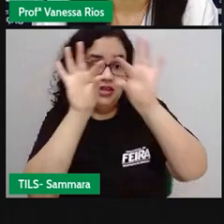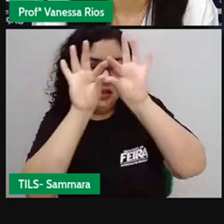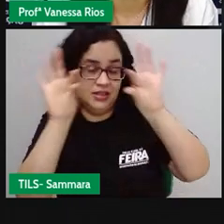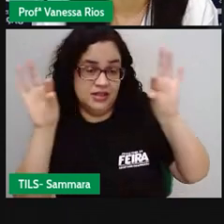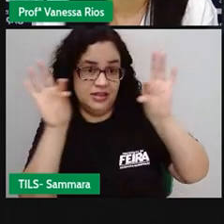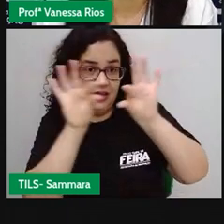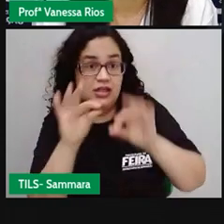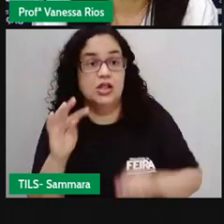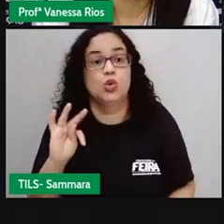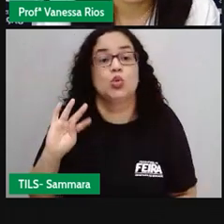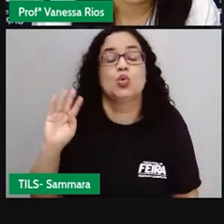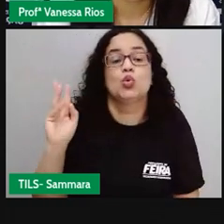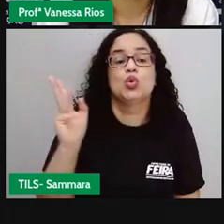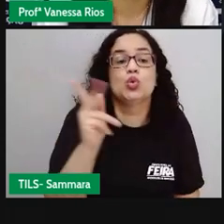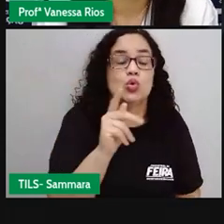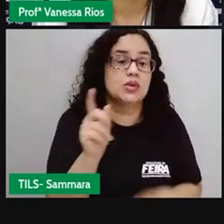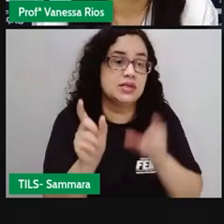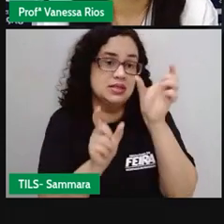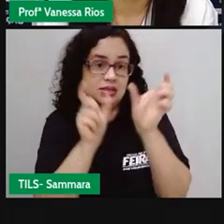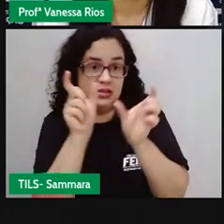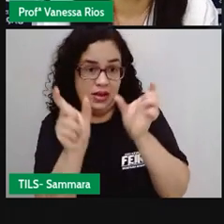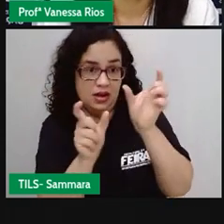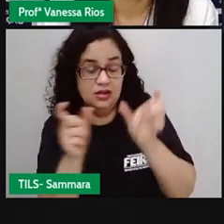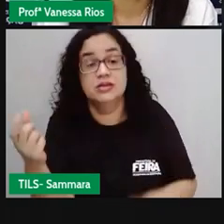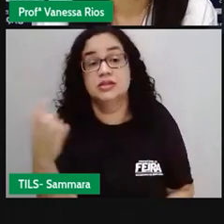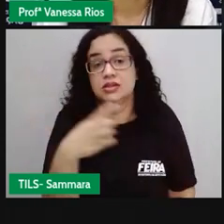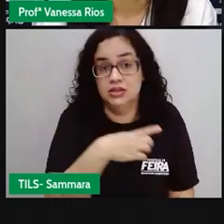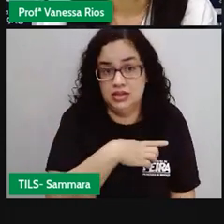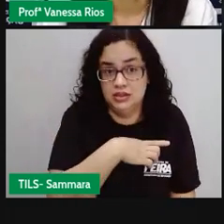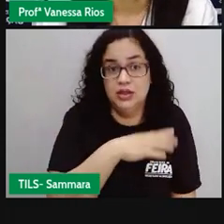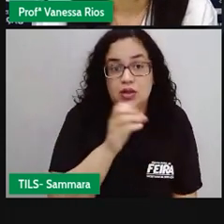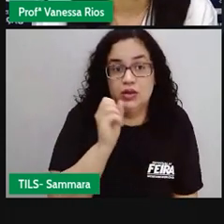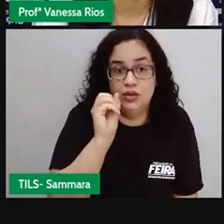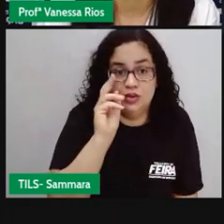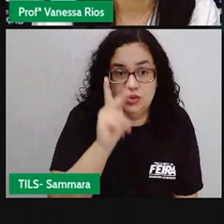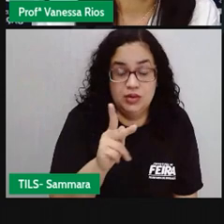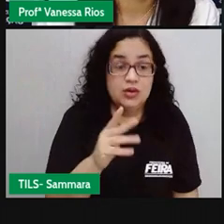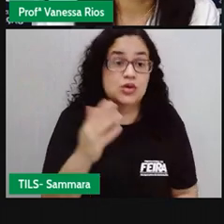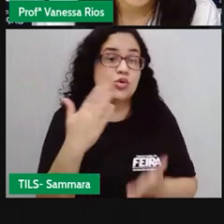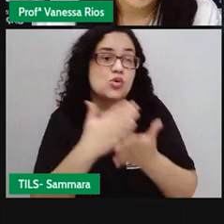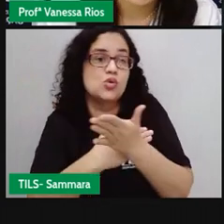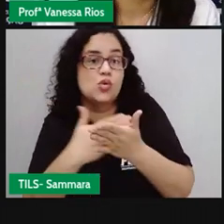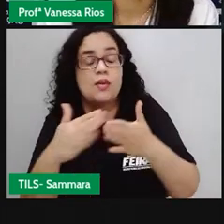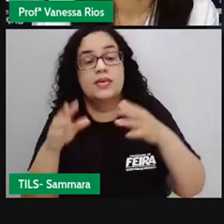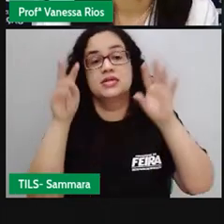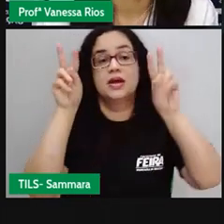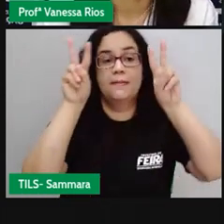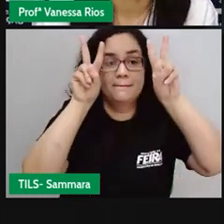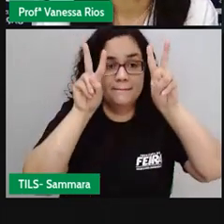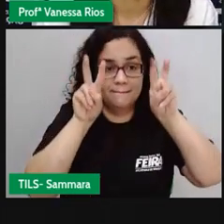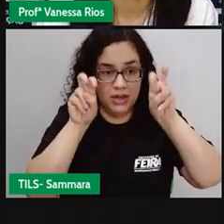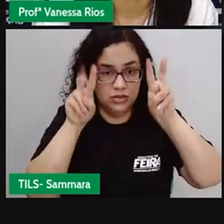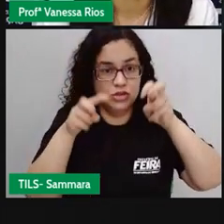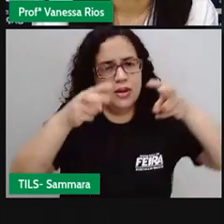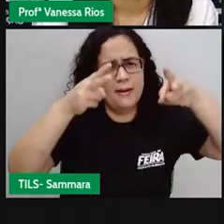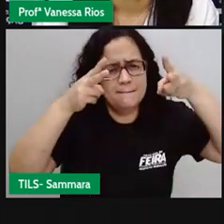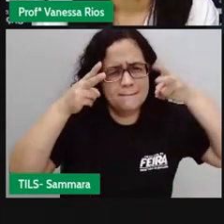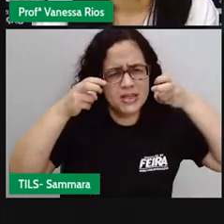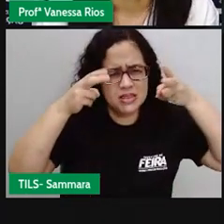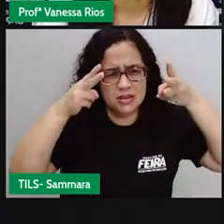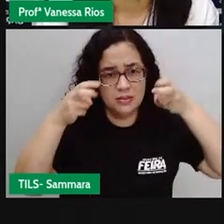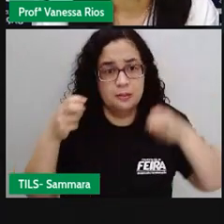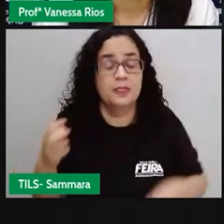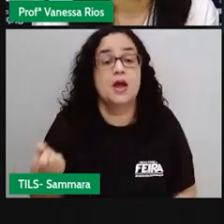forma onde todas as palavras aparecem. Vamos lá? Já começa pelo título, Estão percebendo?